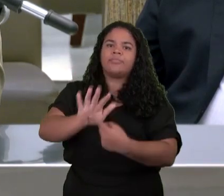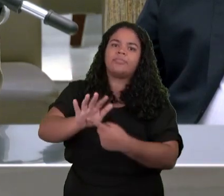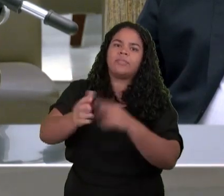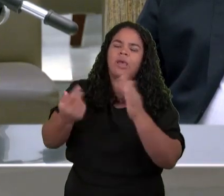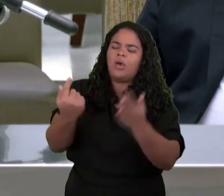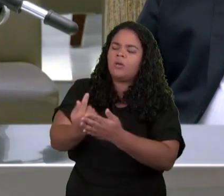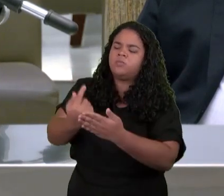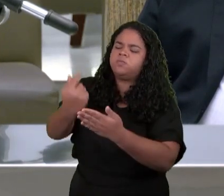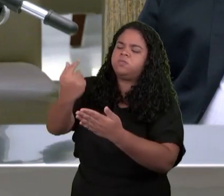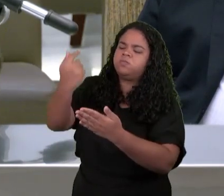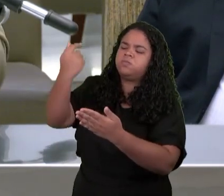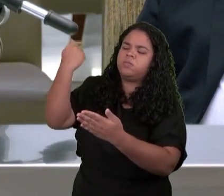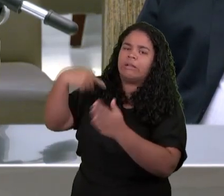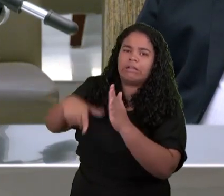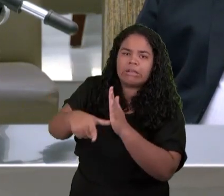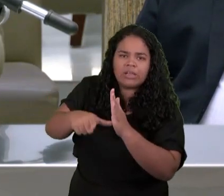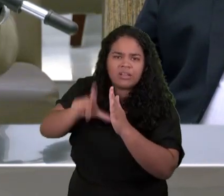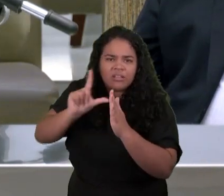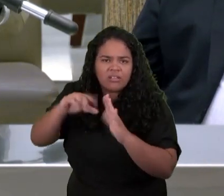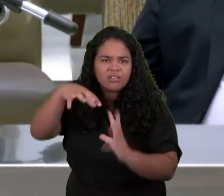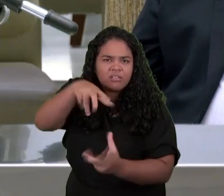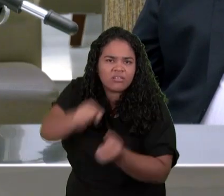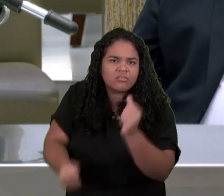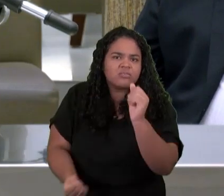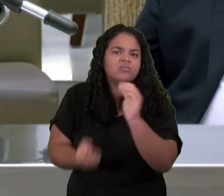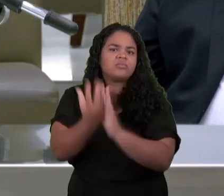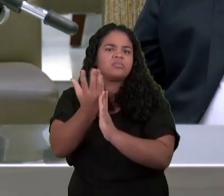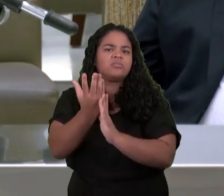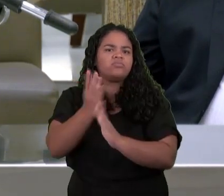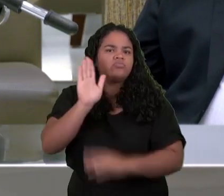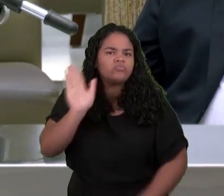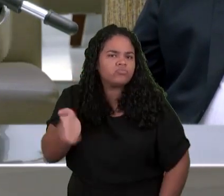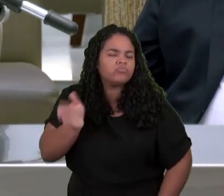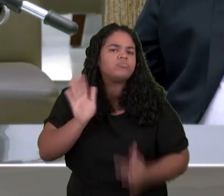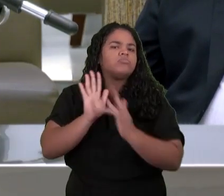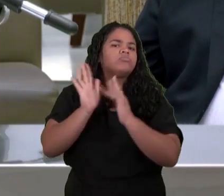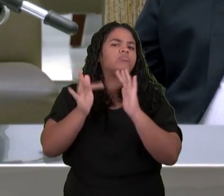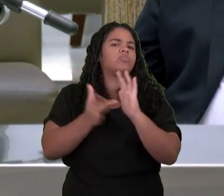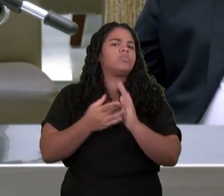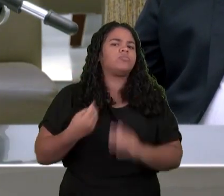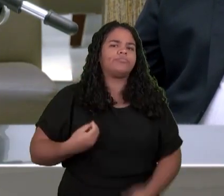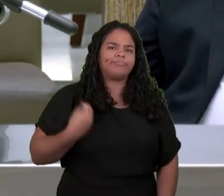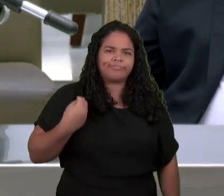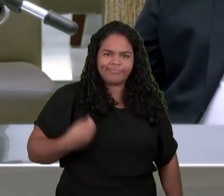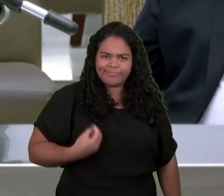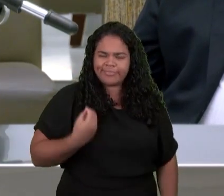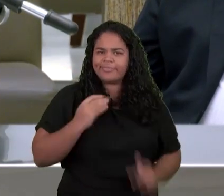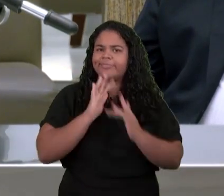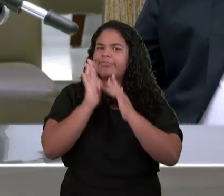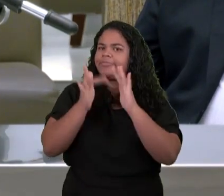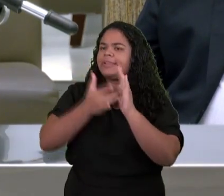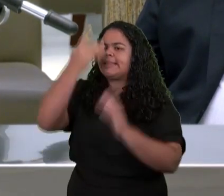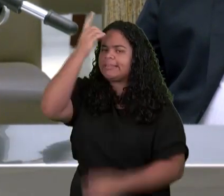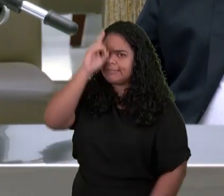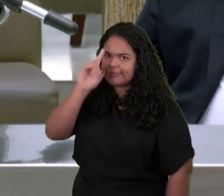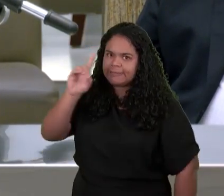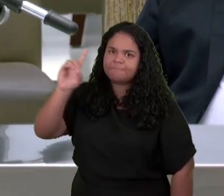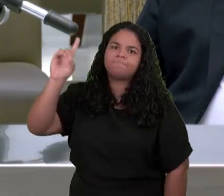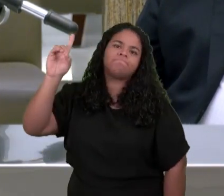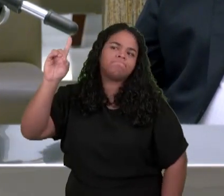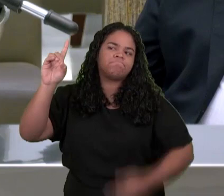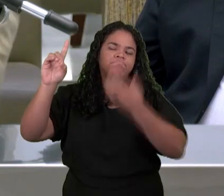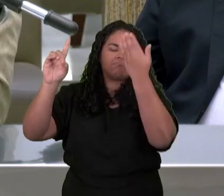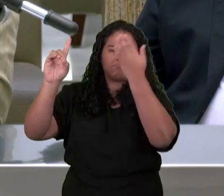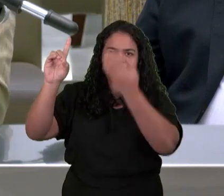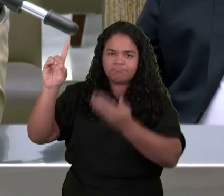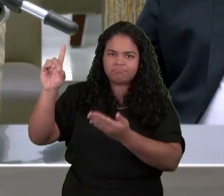O verbo E o verbo Estava com Deus E o verbo Era Deus No verso De número